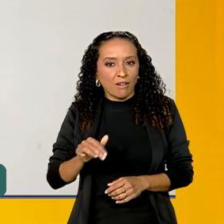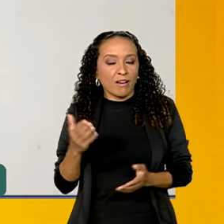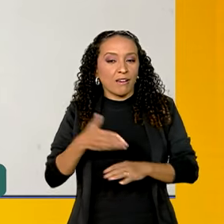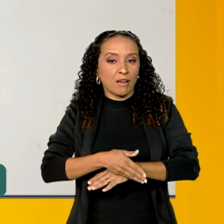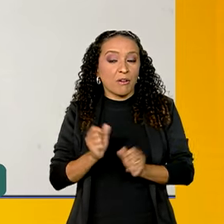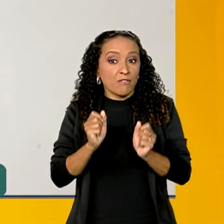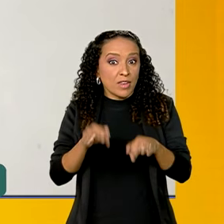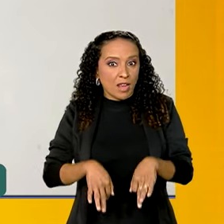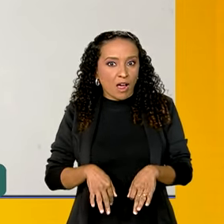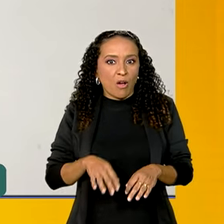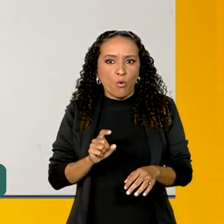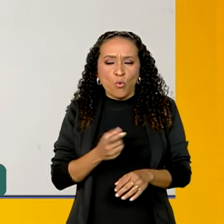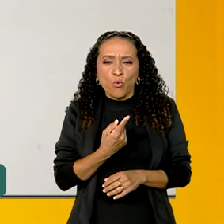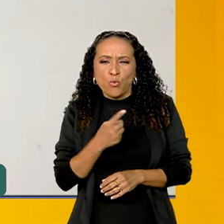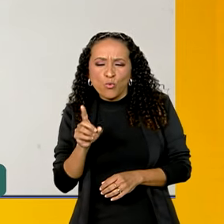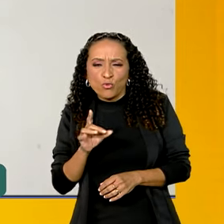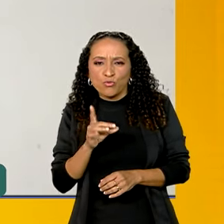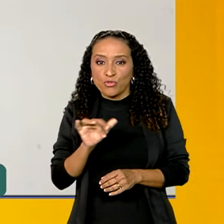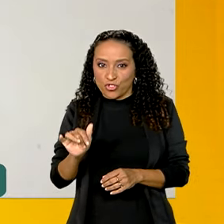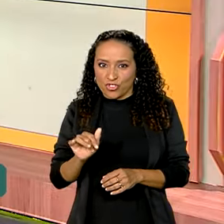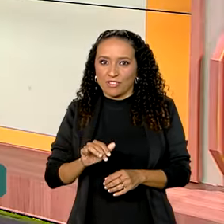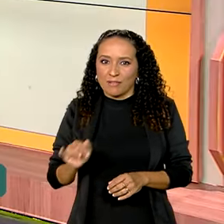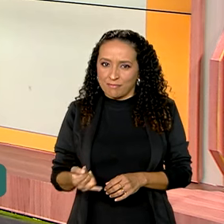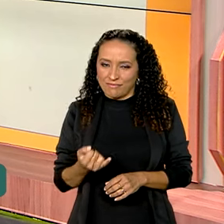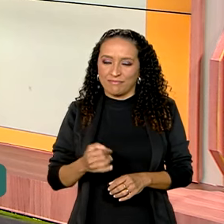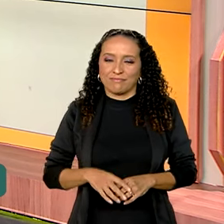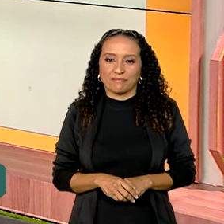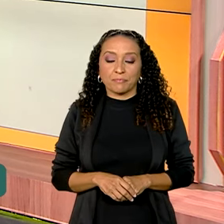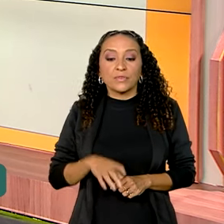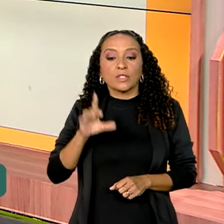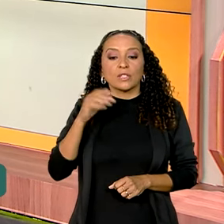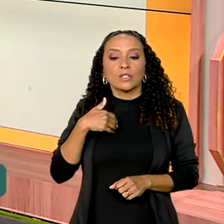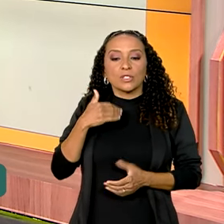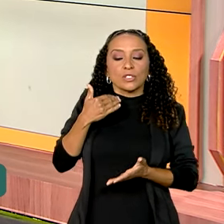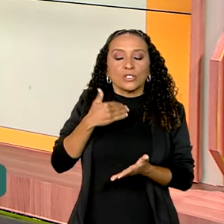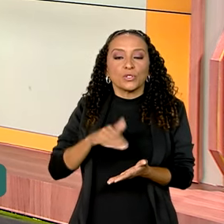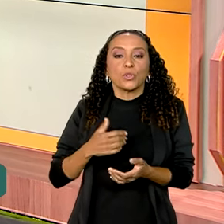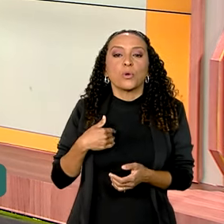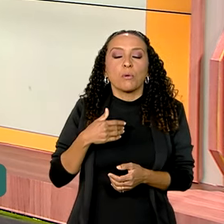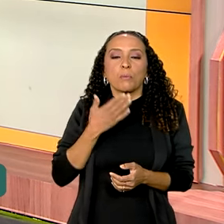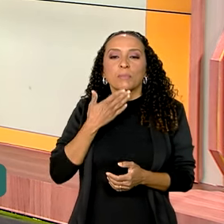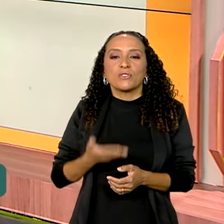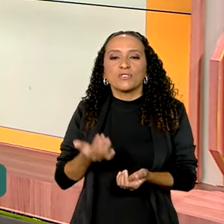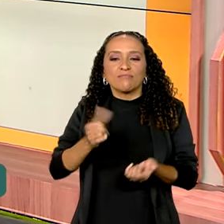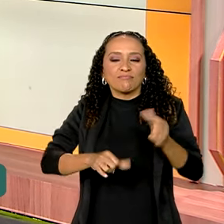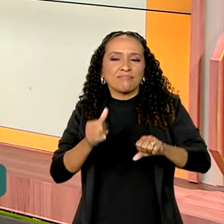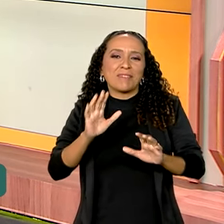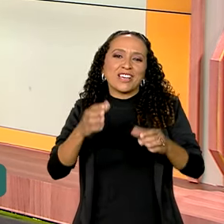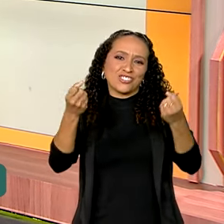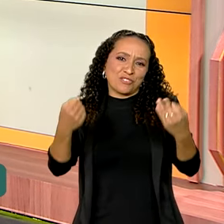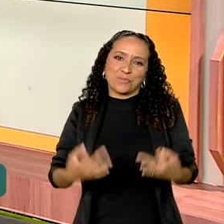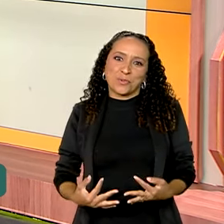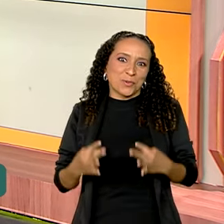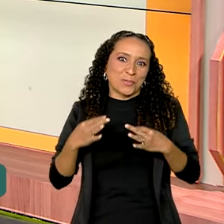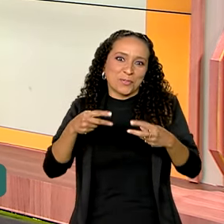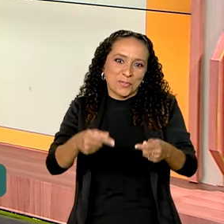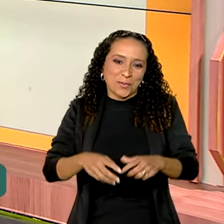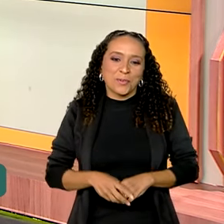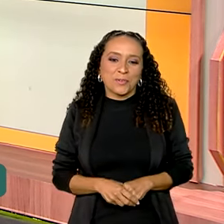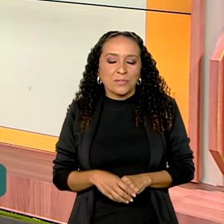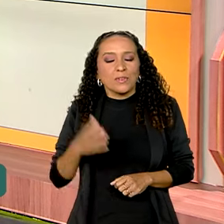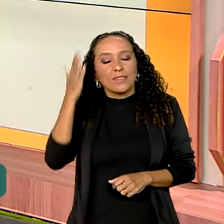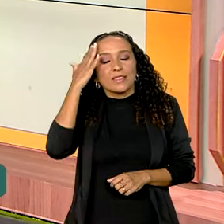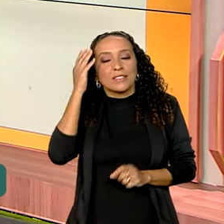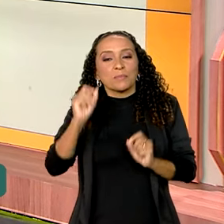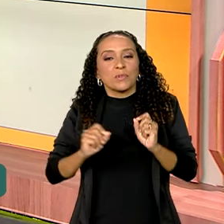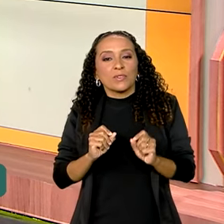reta final são os últimos dias aqui para aproveitar. Diretor, eu ia pedir um balanço para o senhor, mas o senhor já deu praticamente tudo. Eu